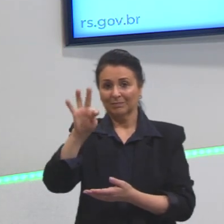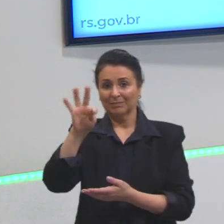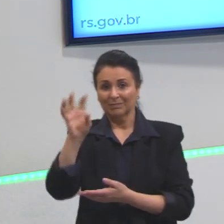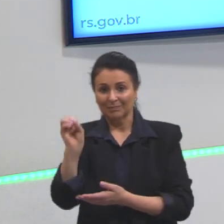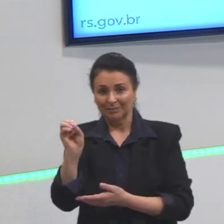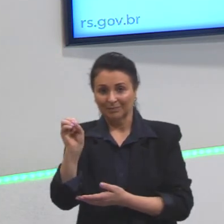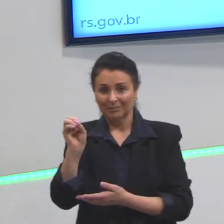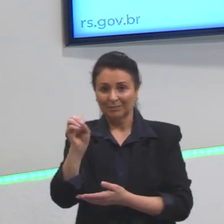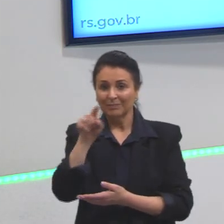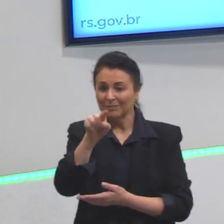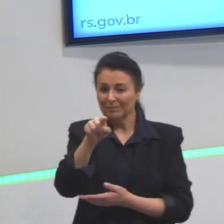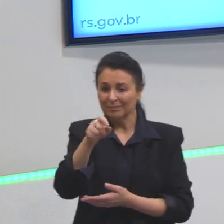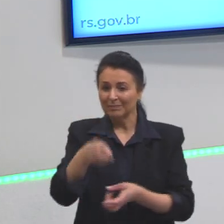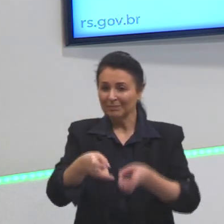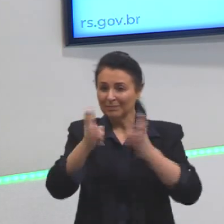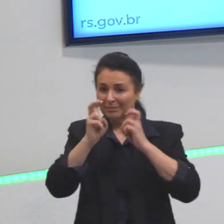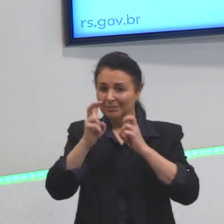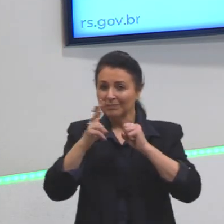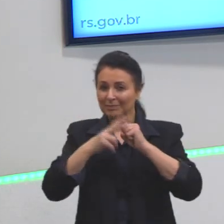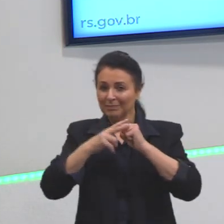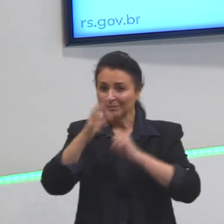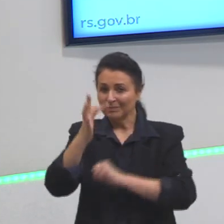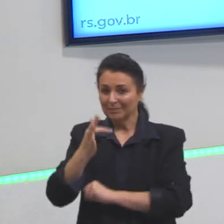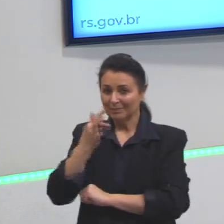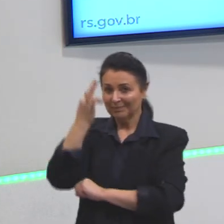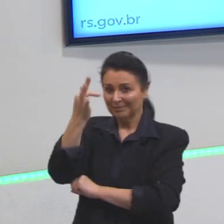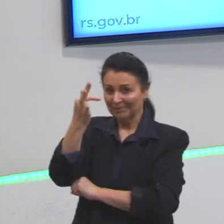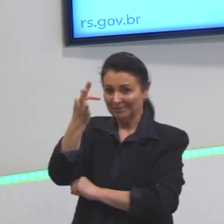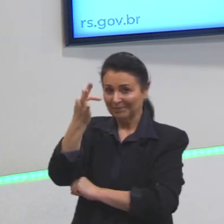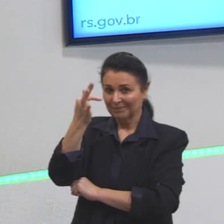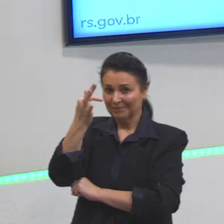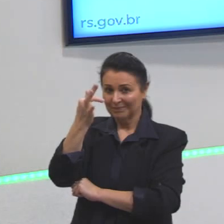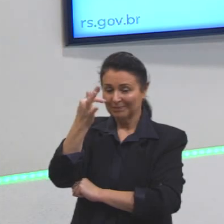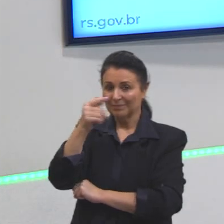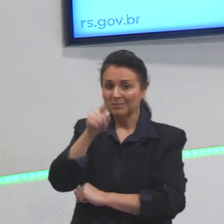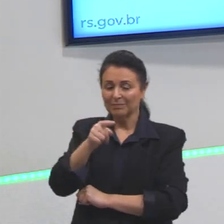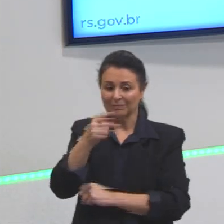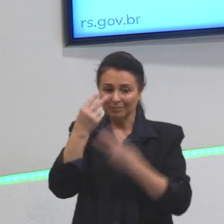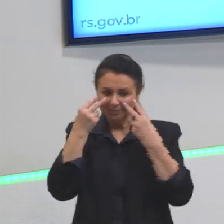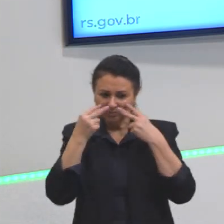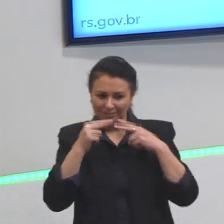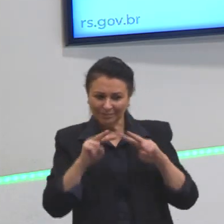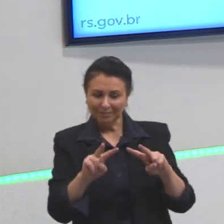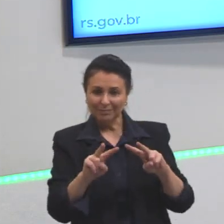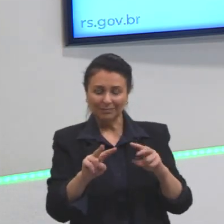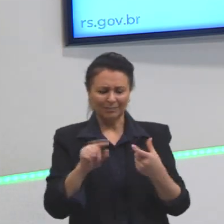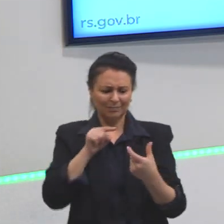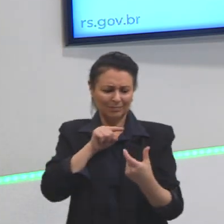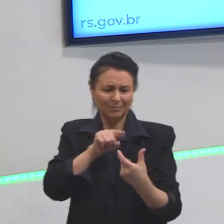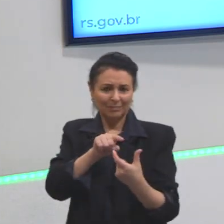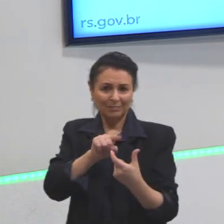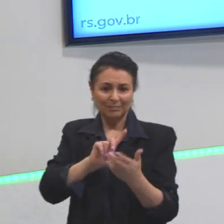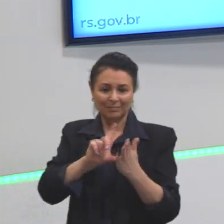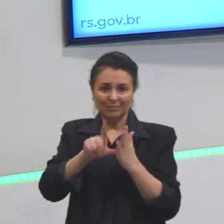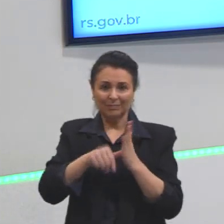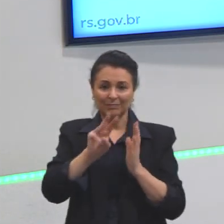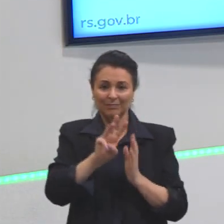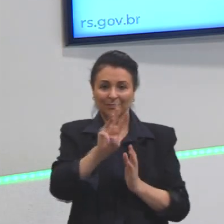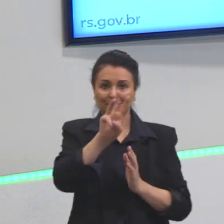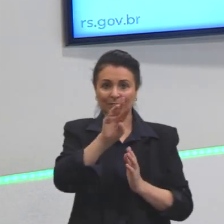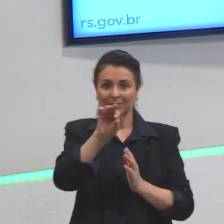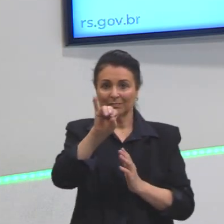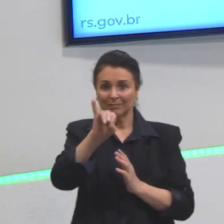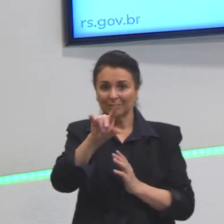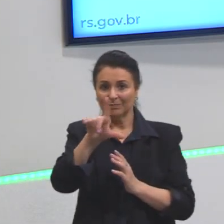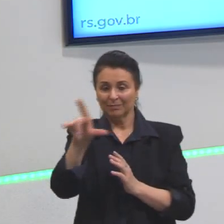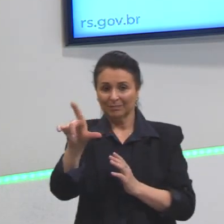Então, você percebe o futuro ali dentro. Você enxerga que aquela palavra que vem depois do will ou aquela